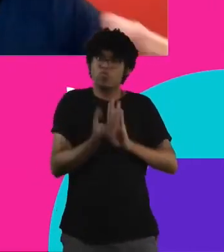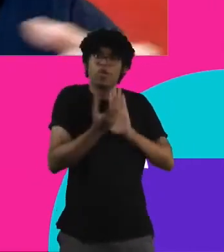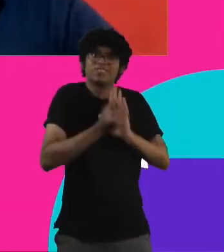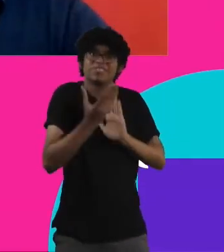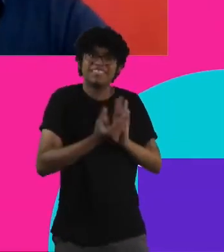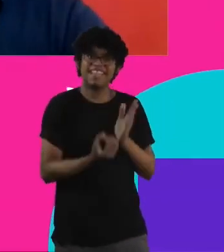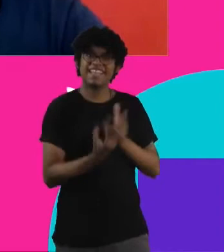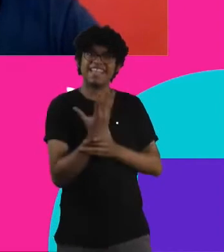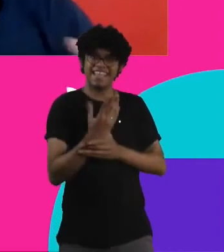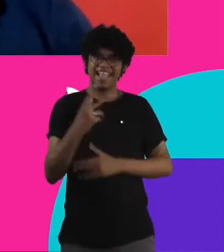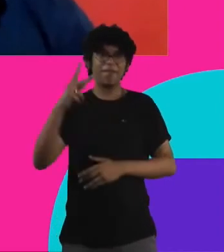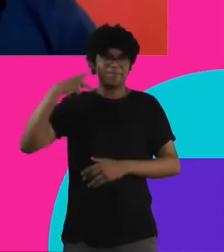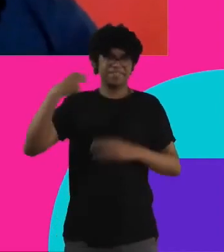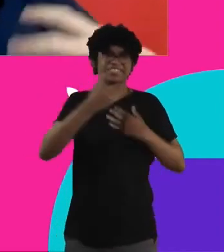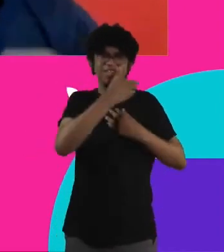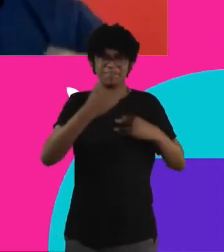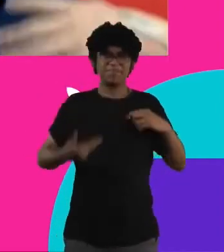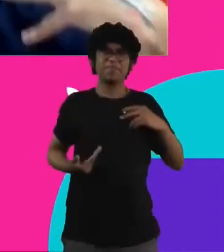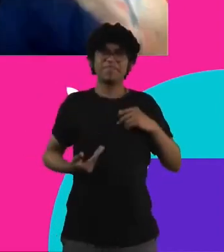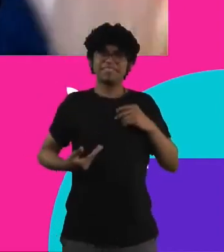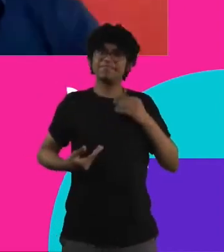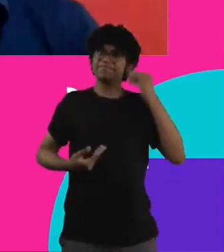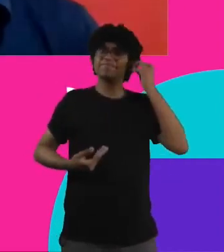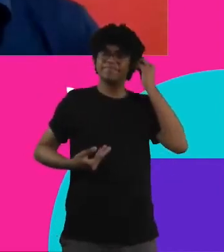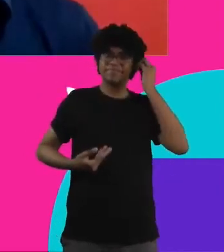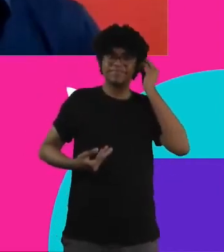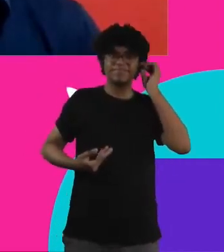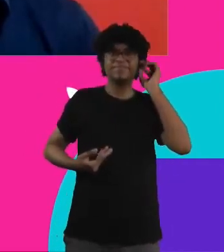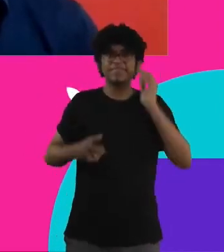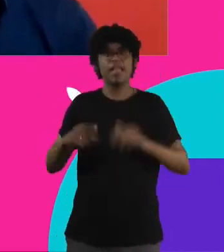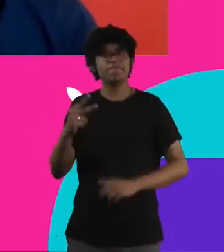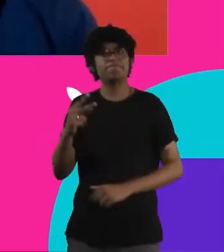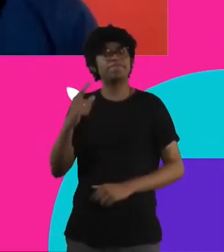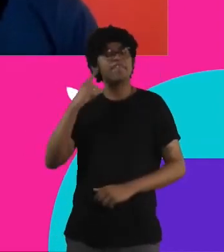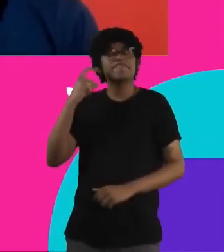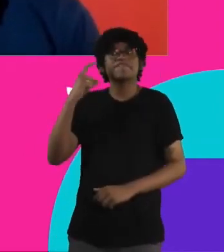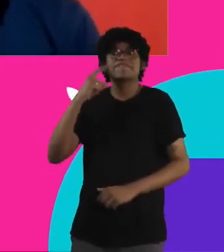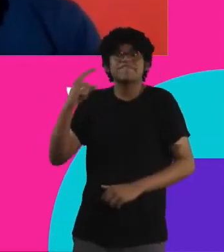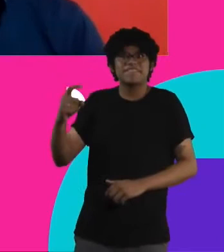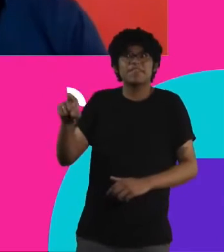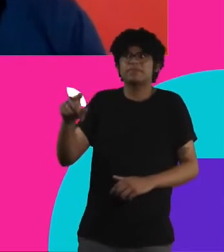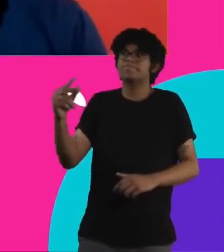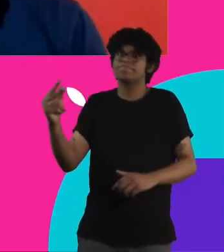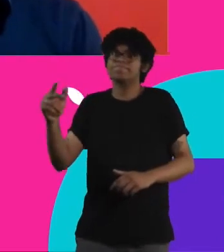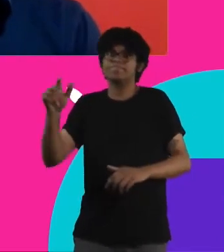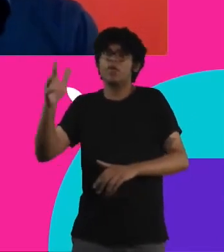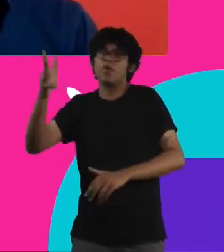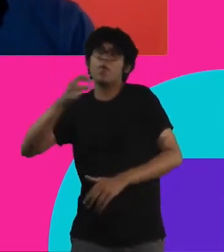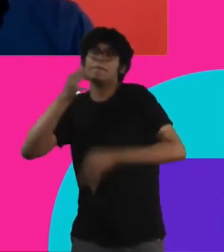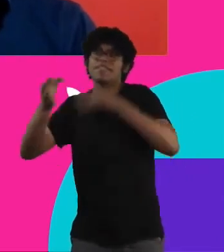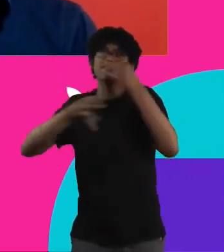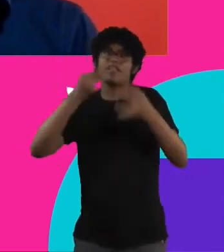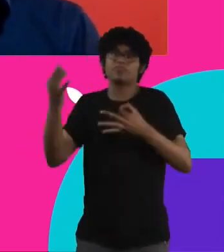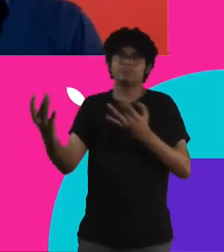públicas, para revitalizar esses conselhos, mas ouvindo mais vozes. Então, eu acho que tem, sim, um papel agora,